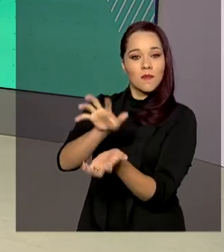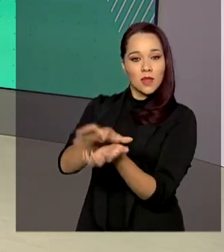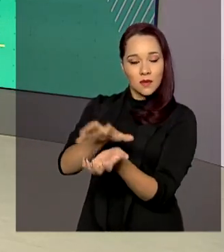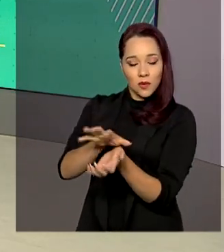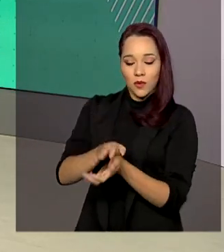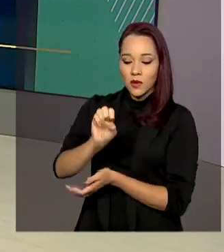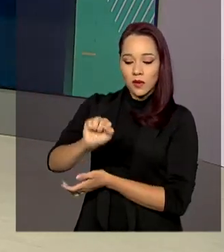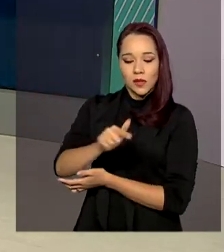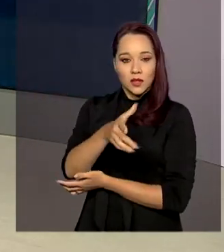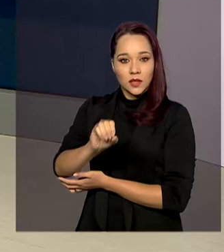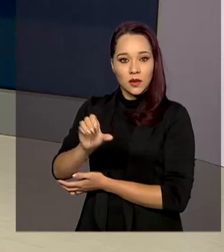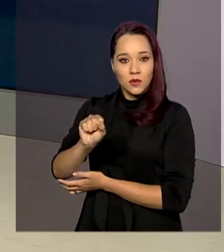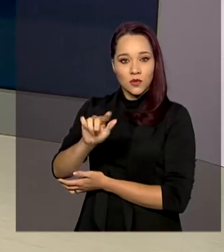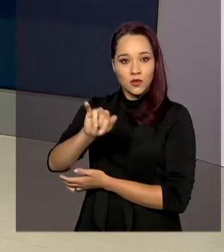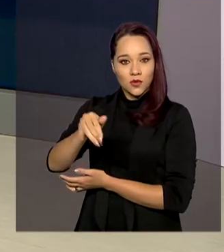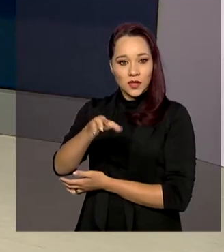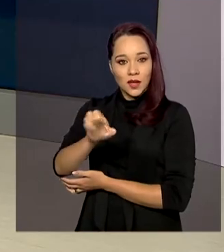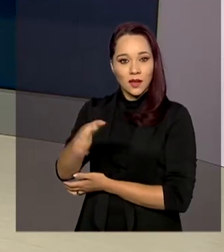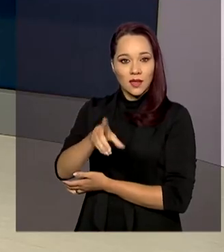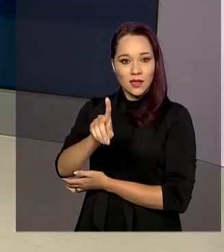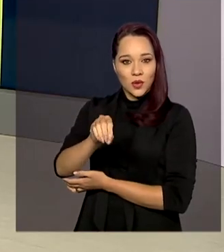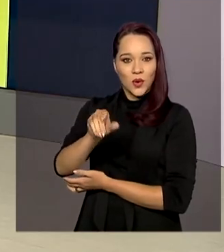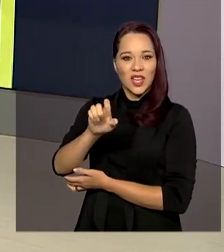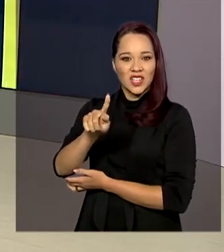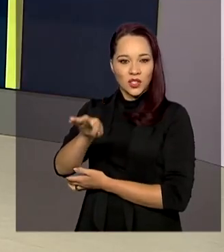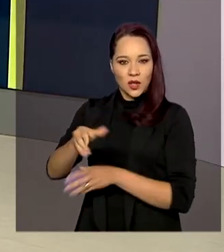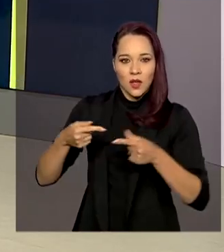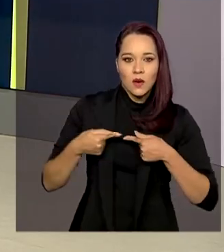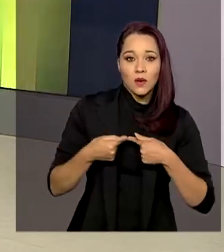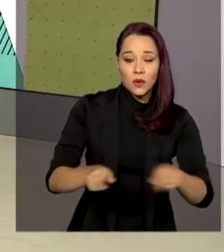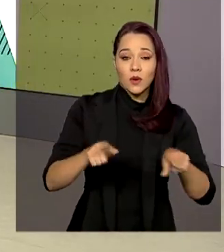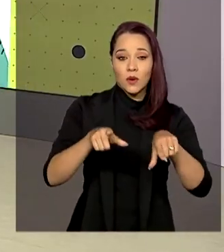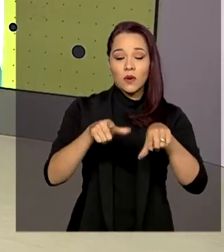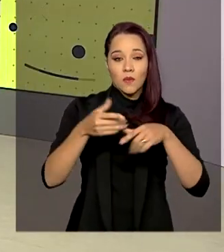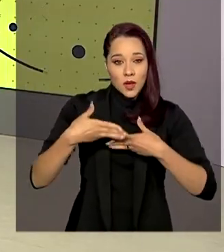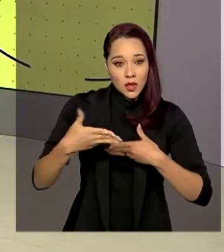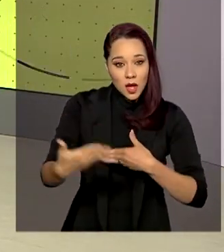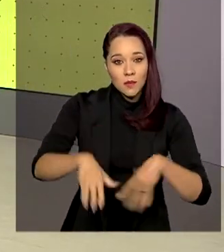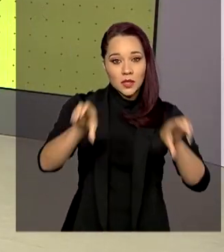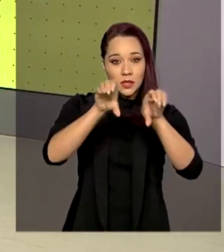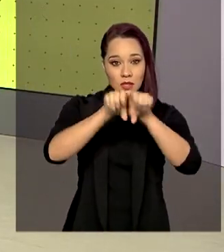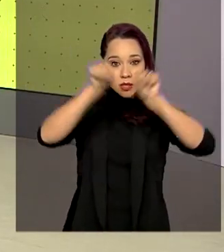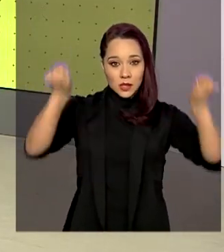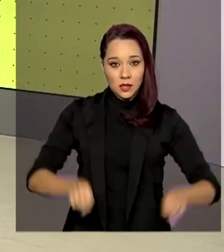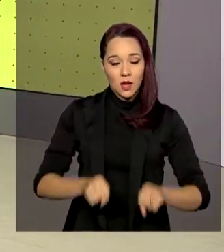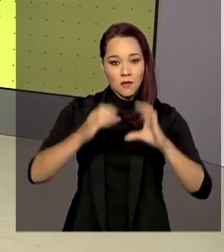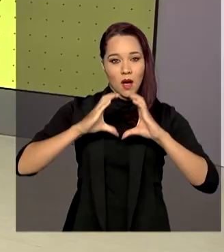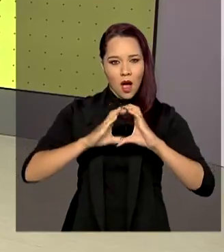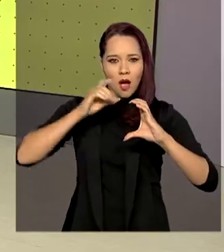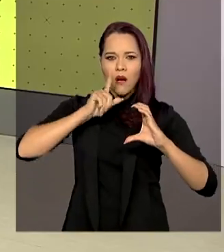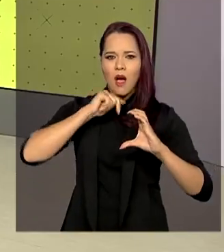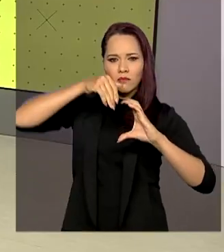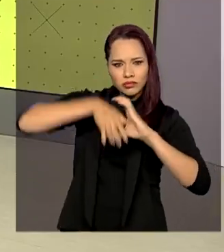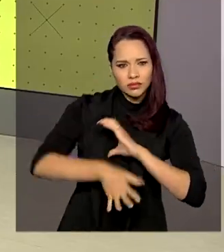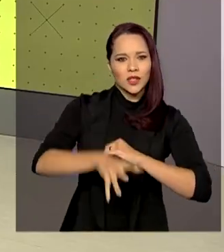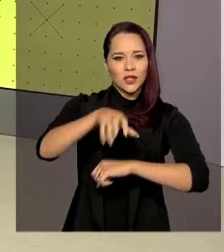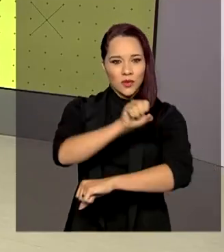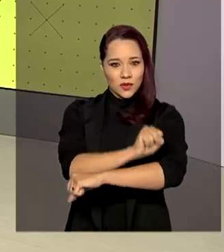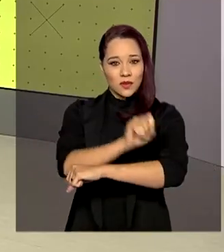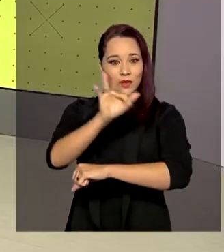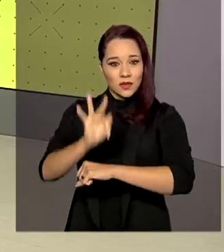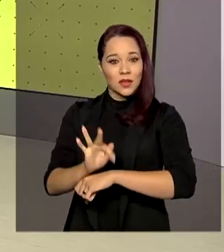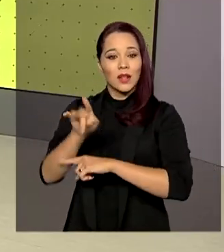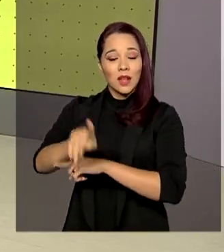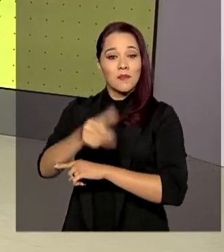Em São José do Egito, ele inaugurou mais uma etapa do sistema adutor do Pajeú, que vai levar a água do Velho Chico para 15